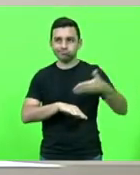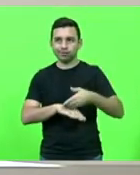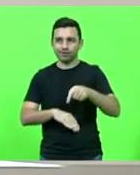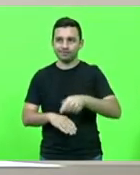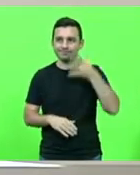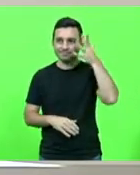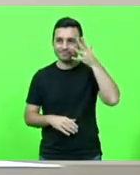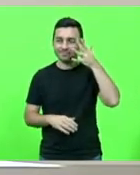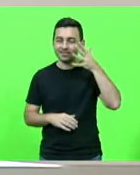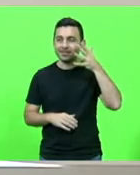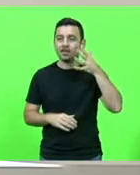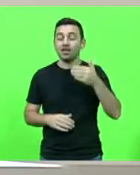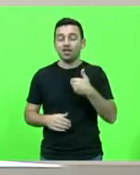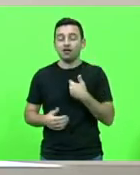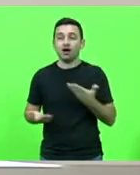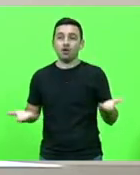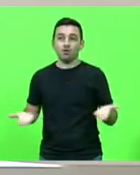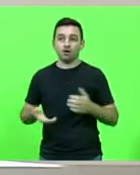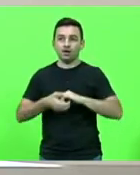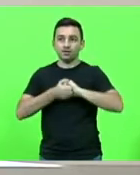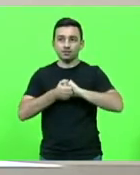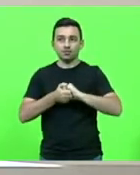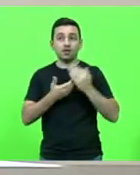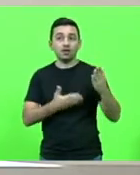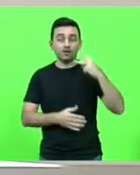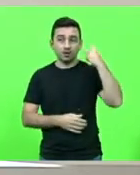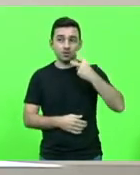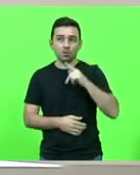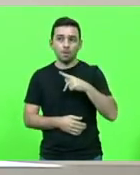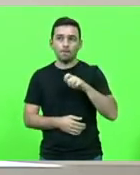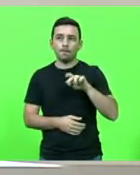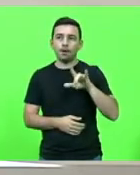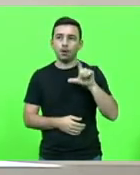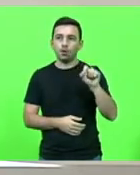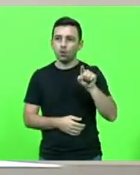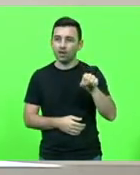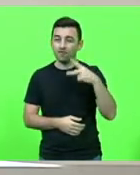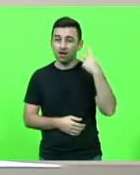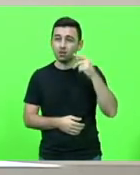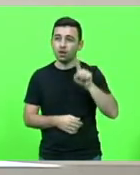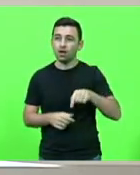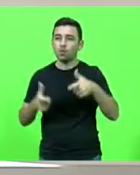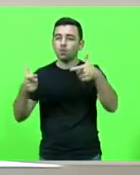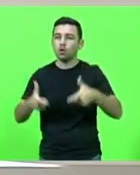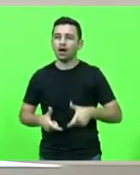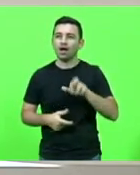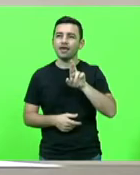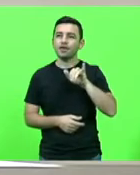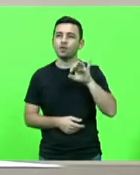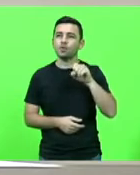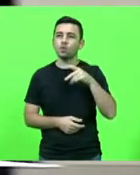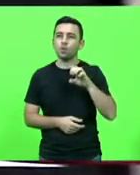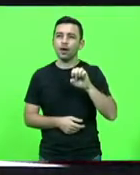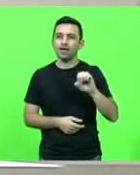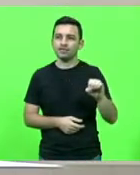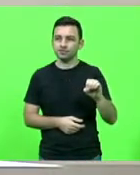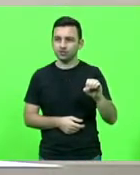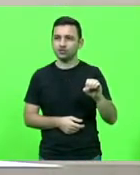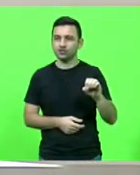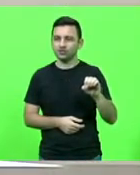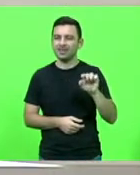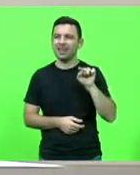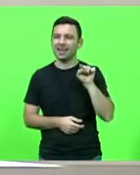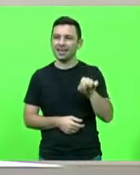saudar o vereador Paulo Spengler vereador de Rio do Oeste e o